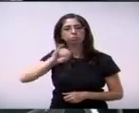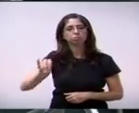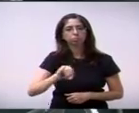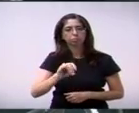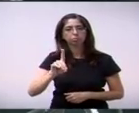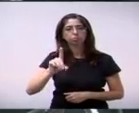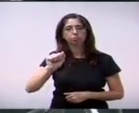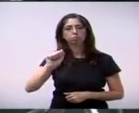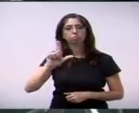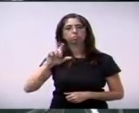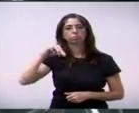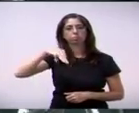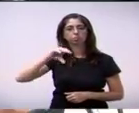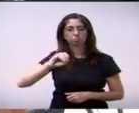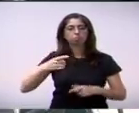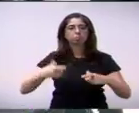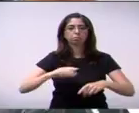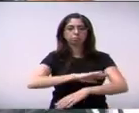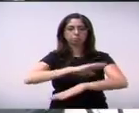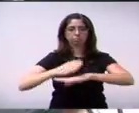Matos, no bairro Morro Alto.